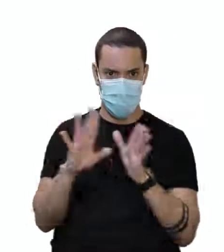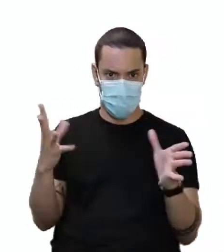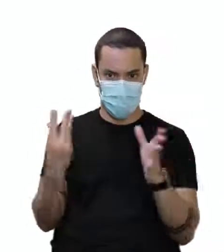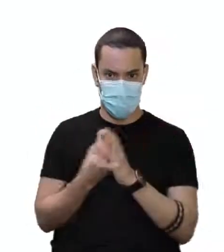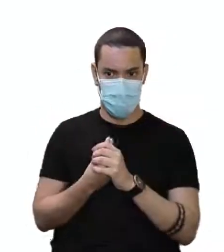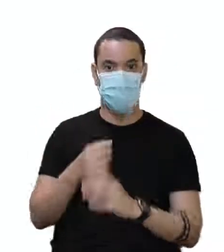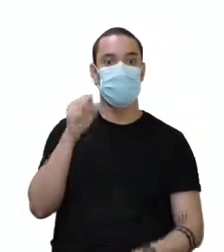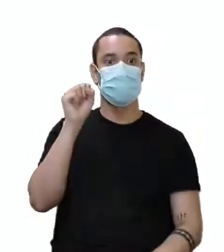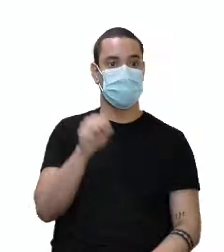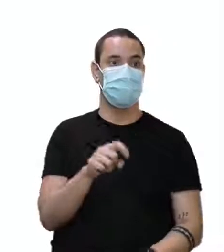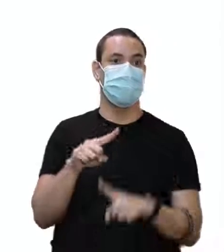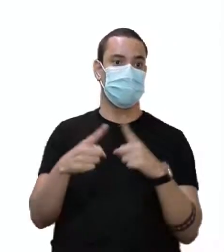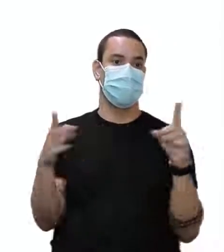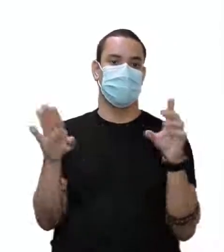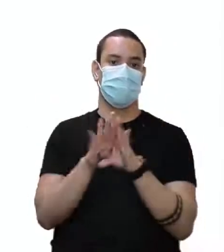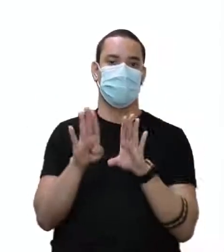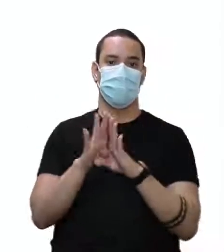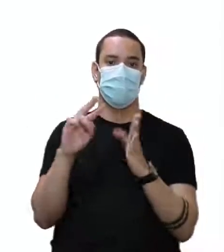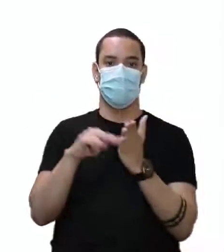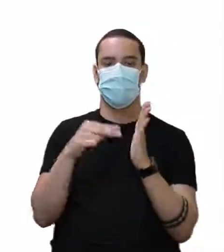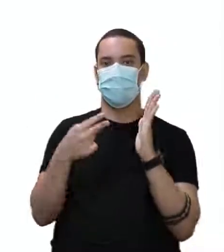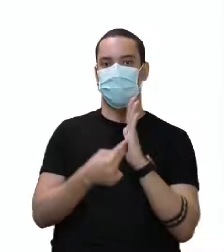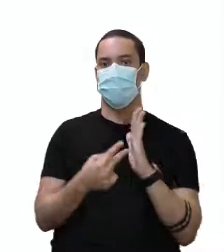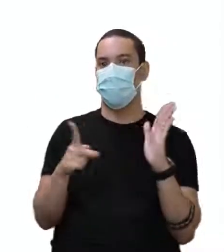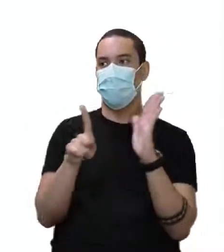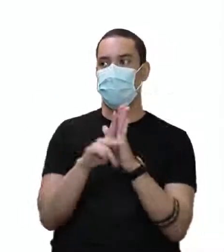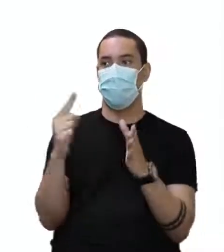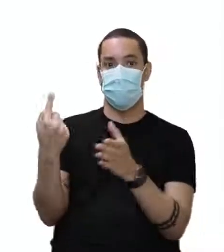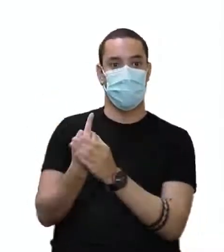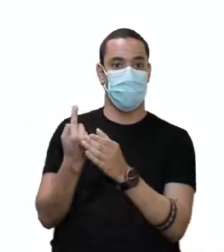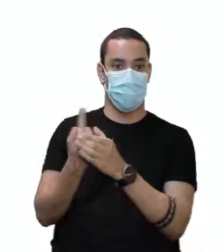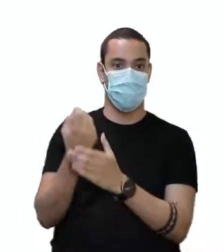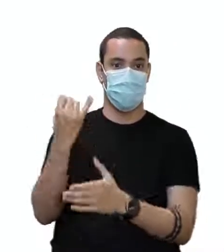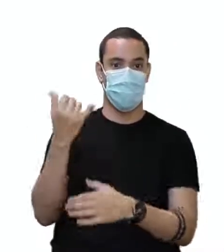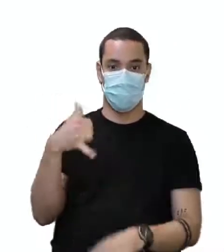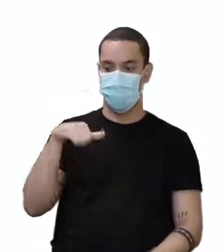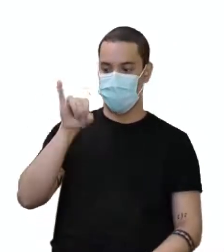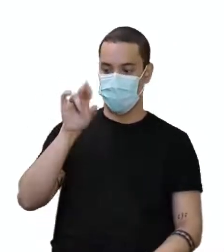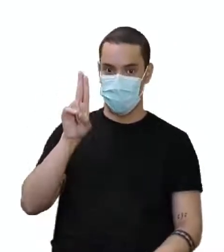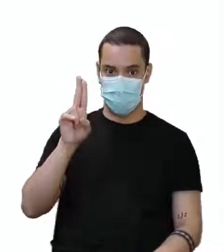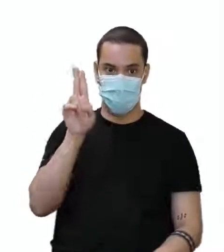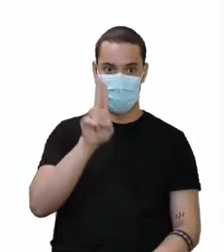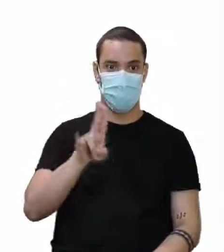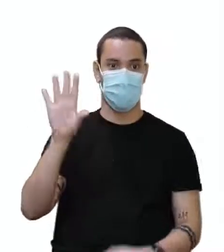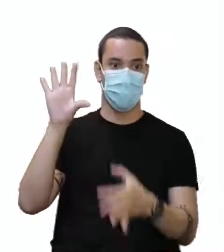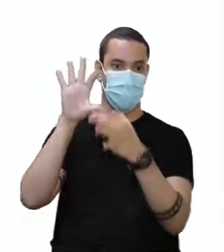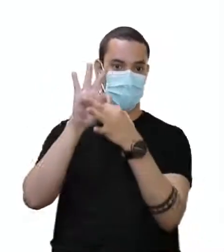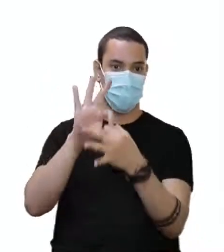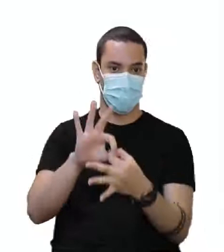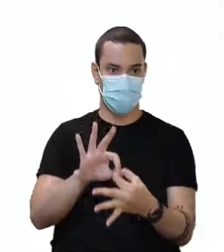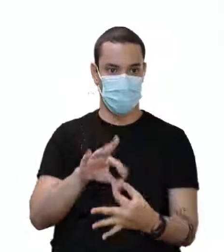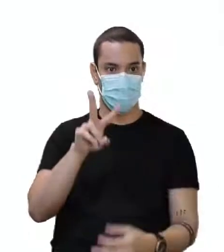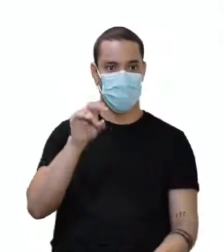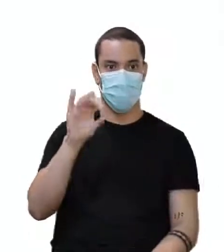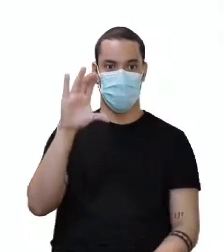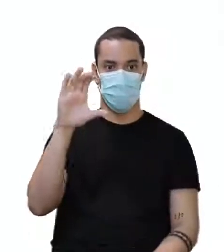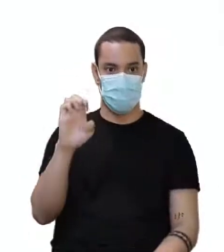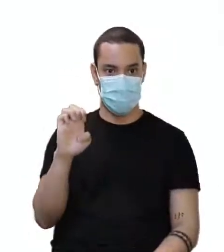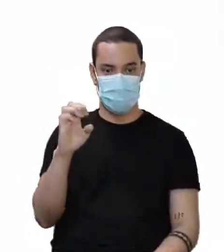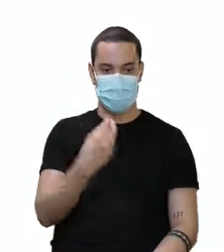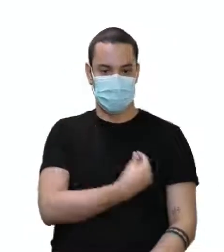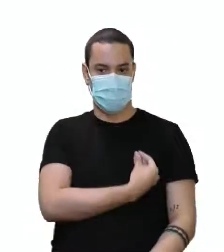Sim, mas ele também fica como uma questão de singular quando esse you é usado no contexto de você. Você